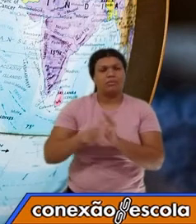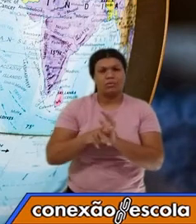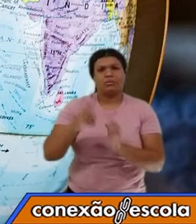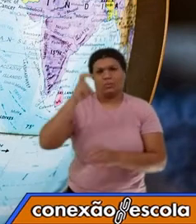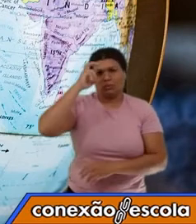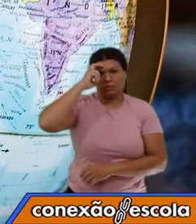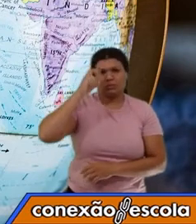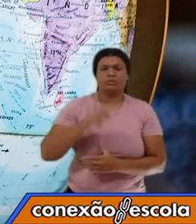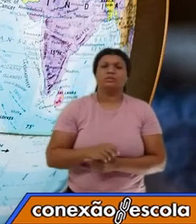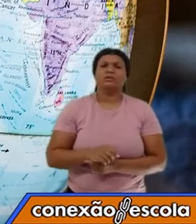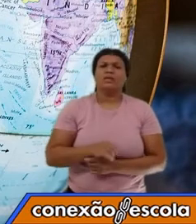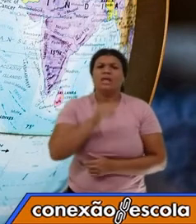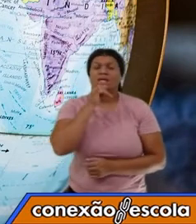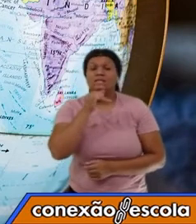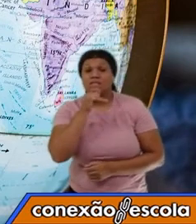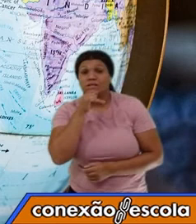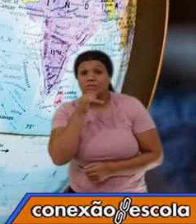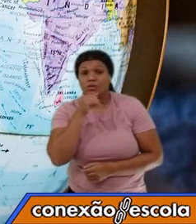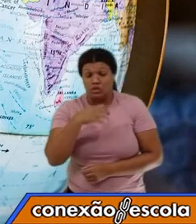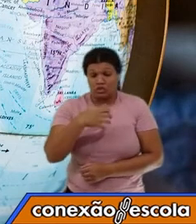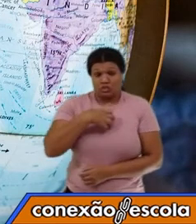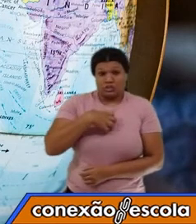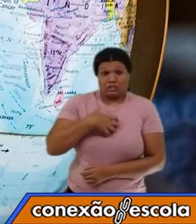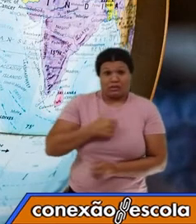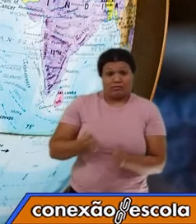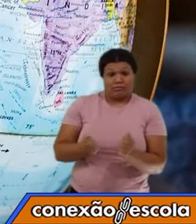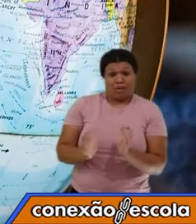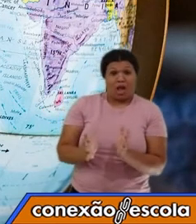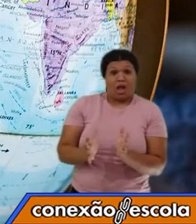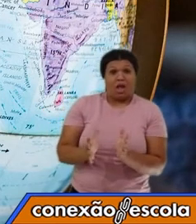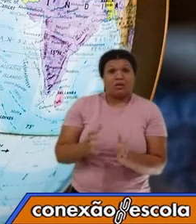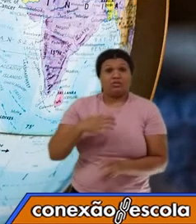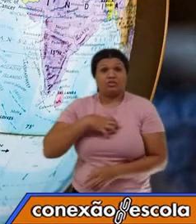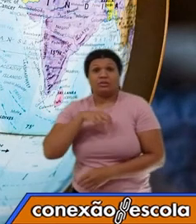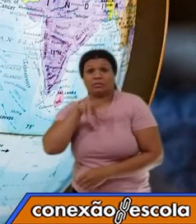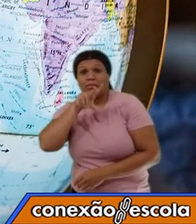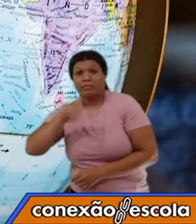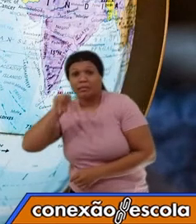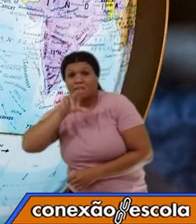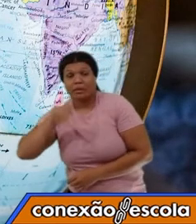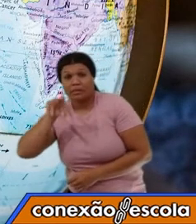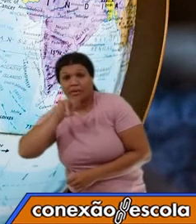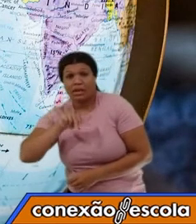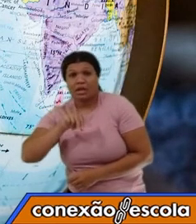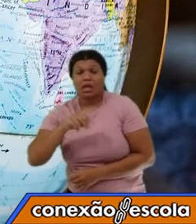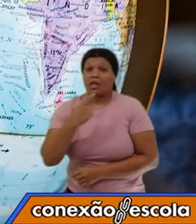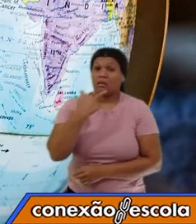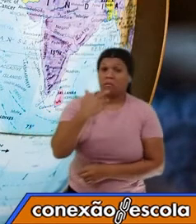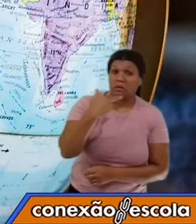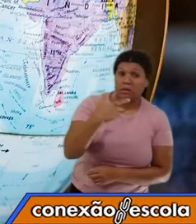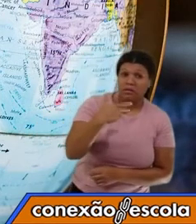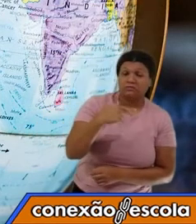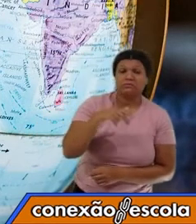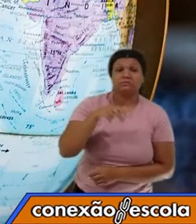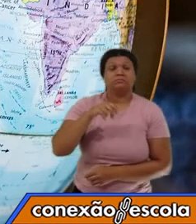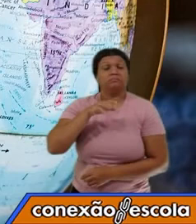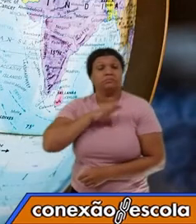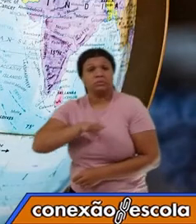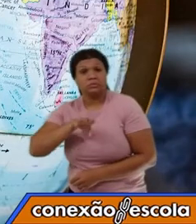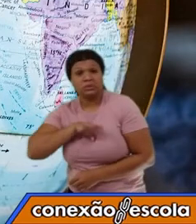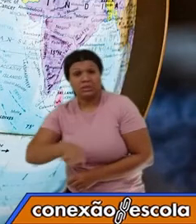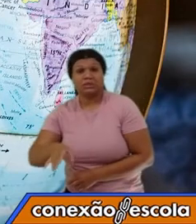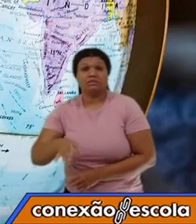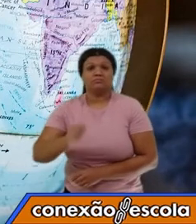o modo de falar, se a língua é portuguesa, inglesa e por aí vai, espanhol.